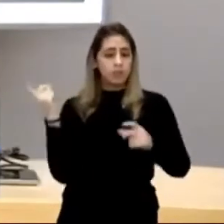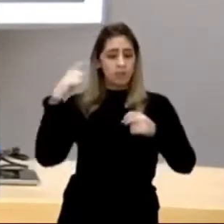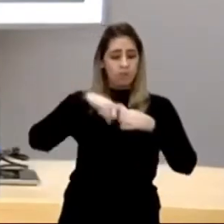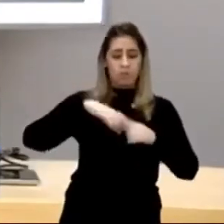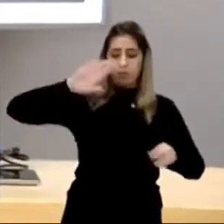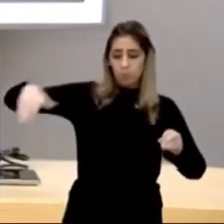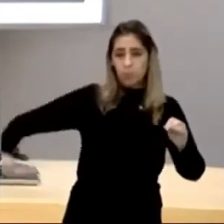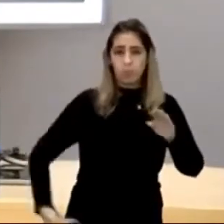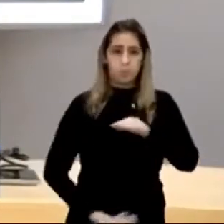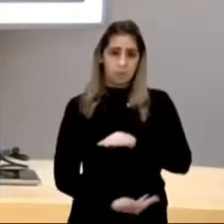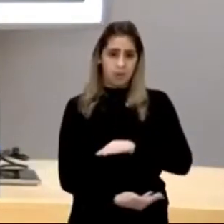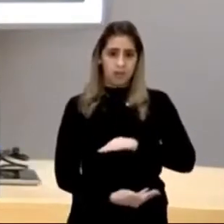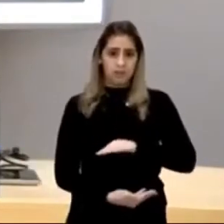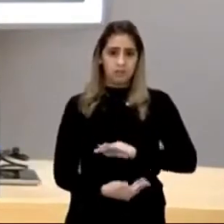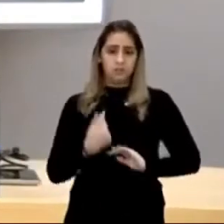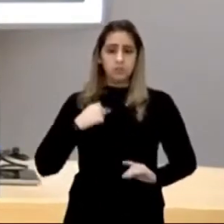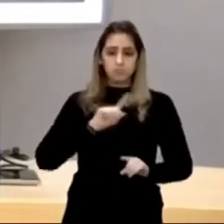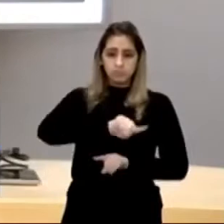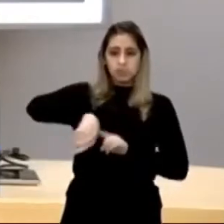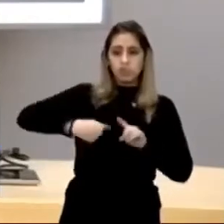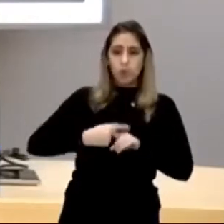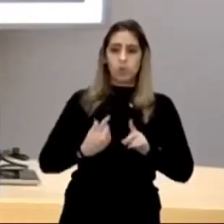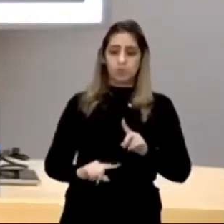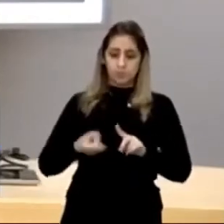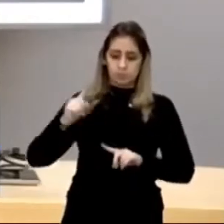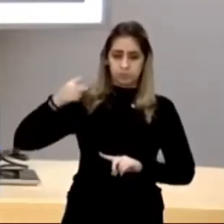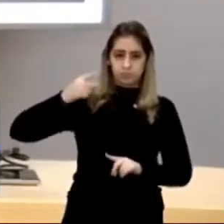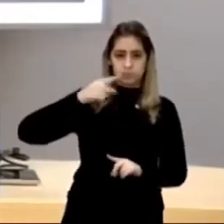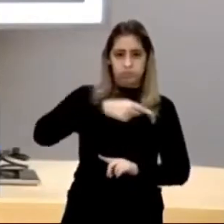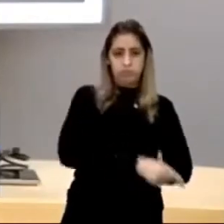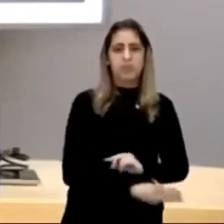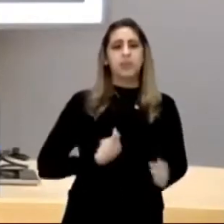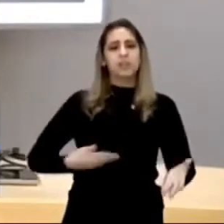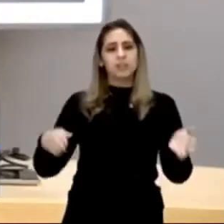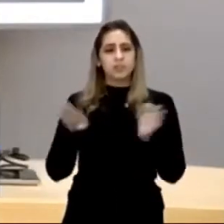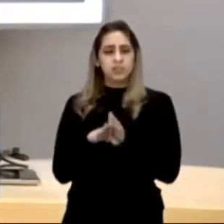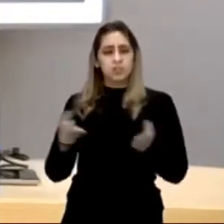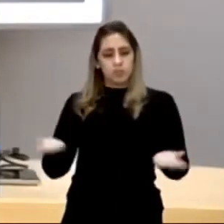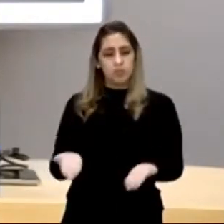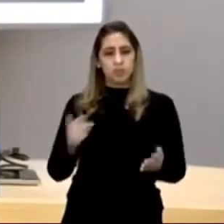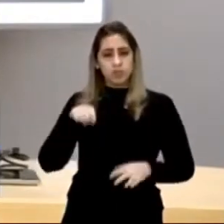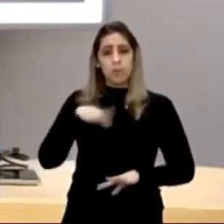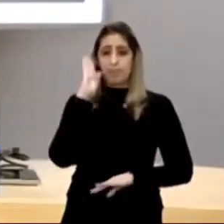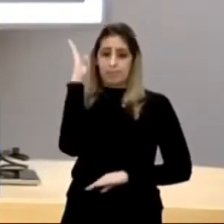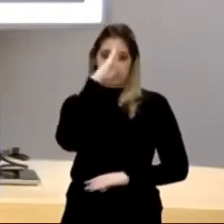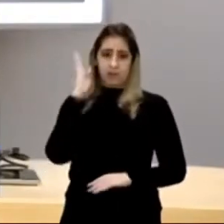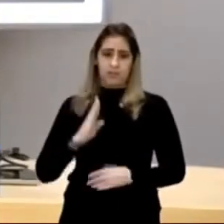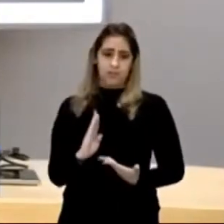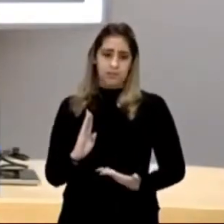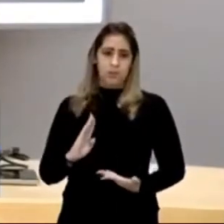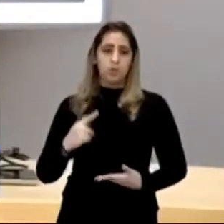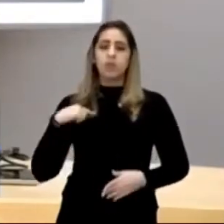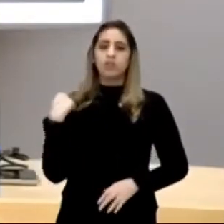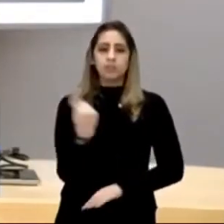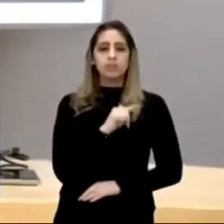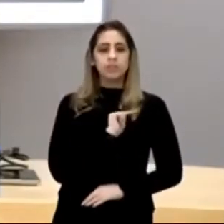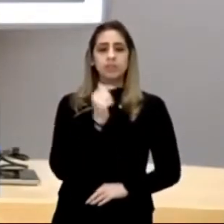baixo, da África, uma volta enorme, essa volta enorme, chegou ao que hoje é Brasil, e o que que são,